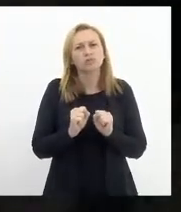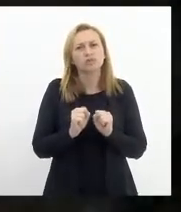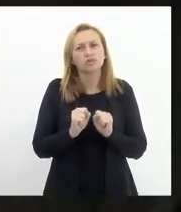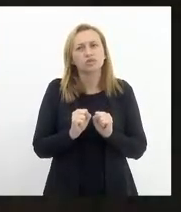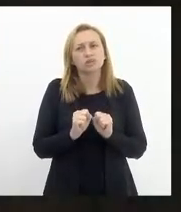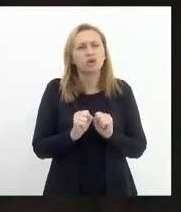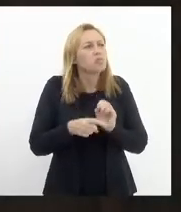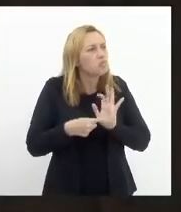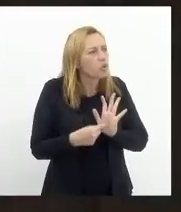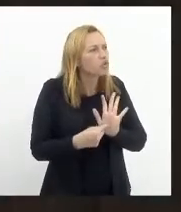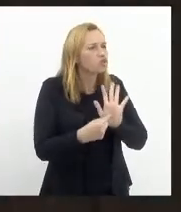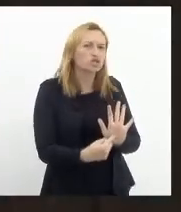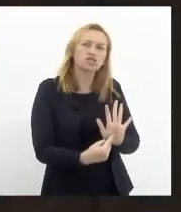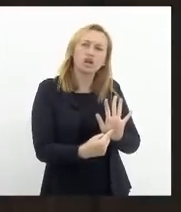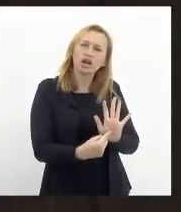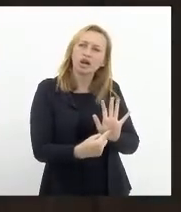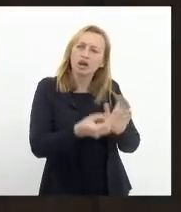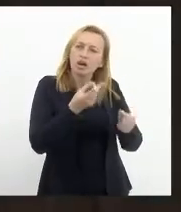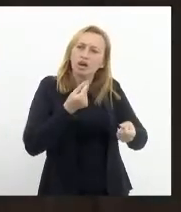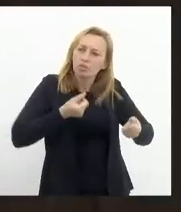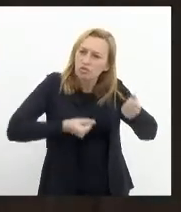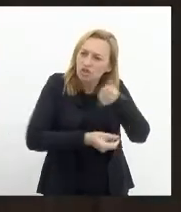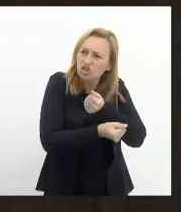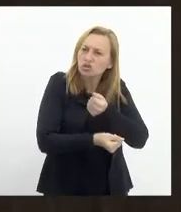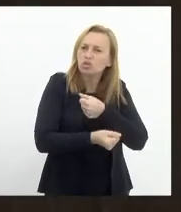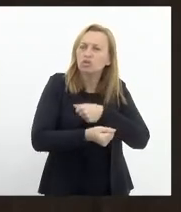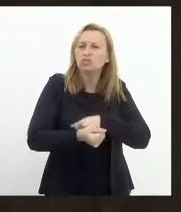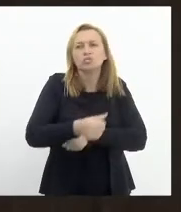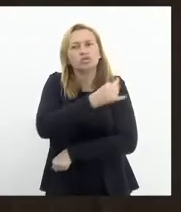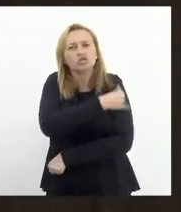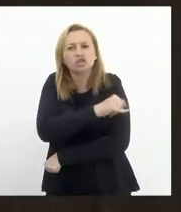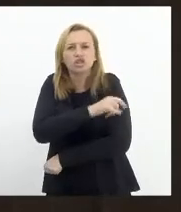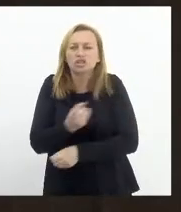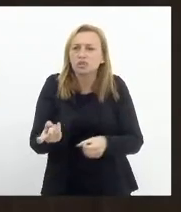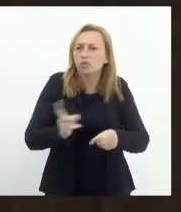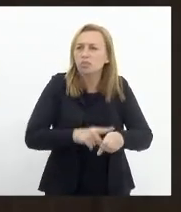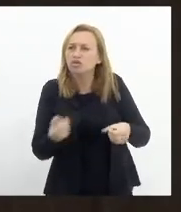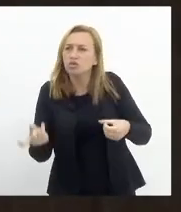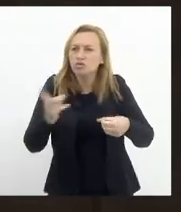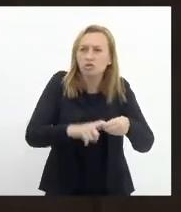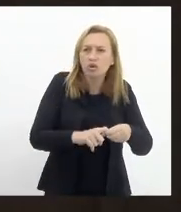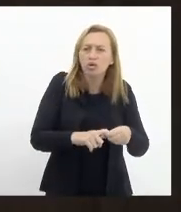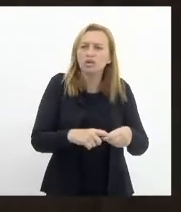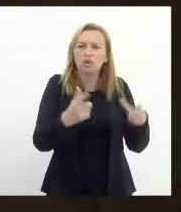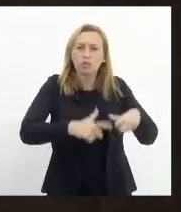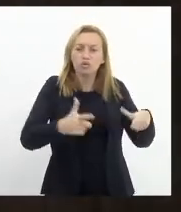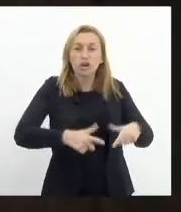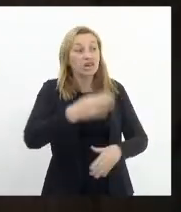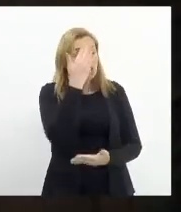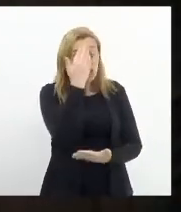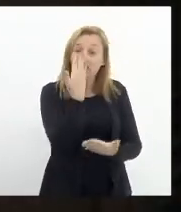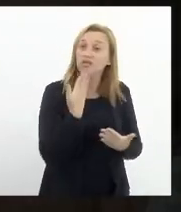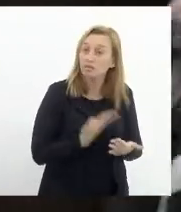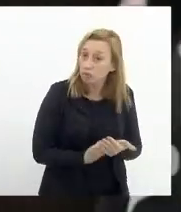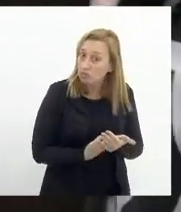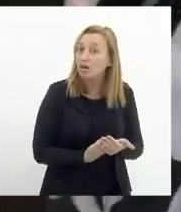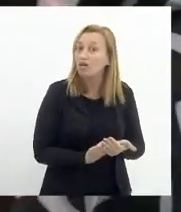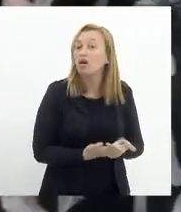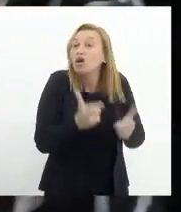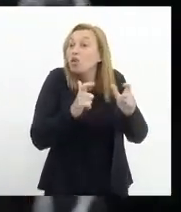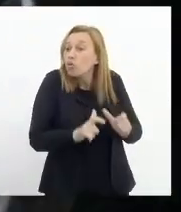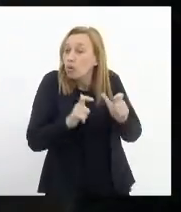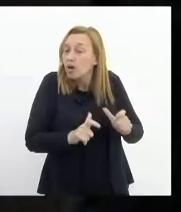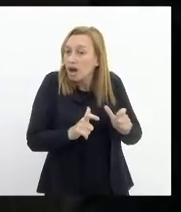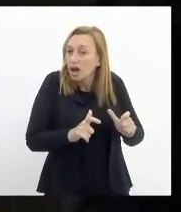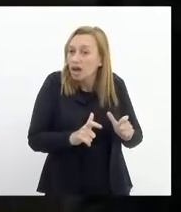para dar uma demonstração para o investidor no Rio de Janeiro, nesse momento de retomada, de que o Rio de Janeiro é um ambiente confiável, de que o Rio de Janeiro é um lugar